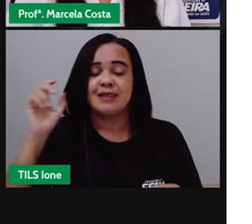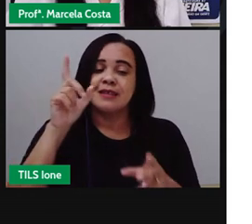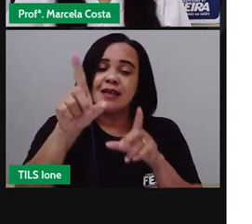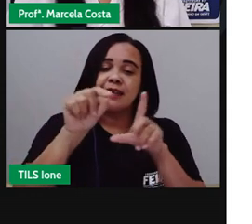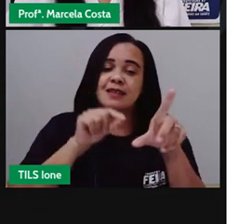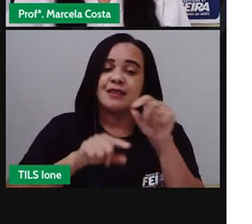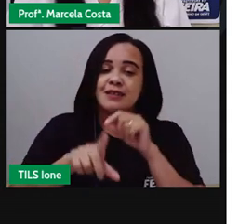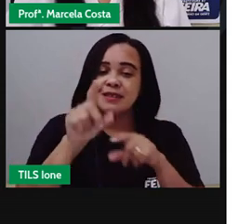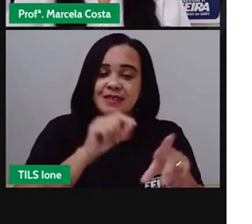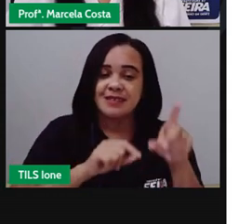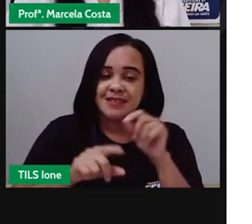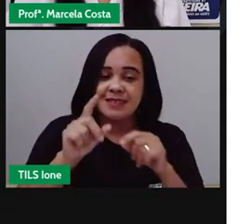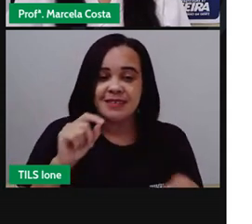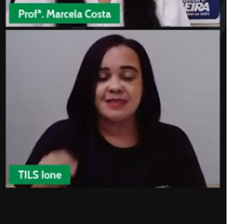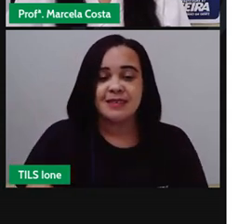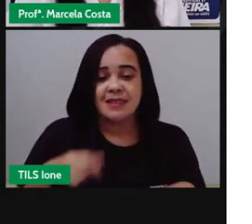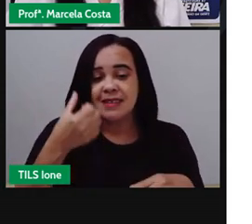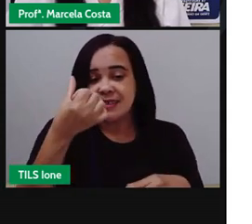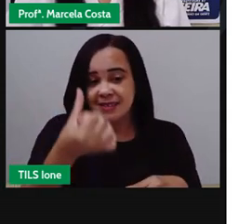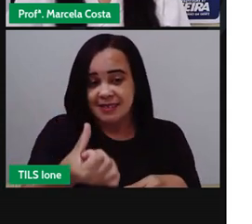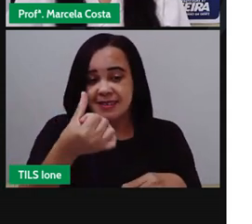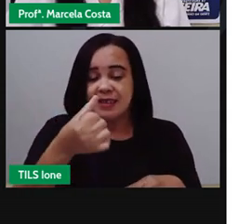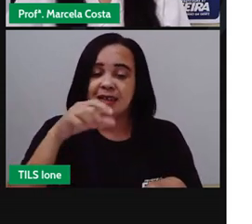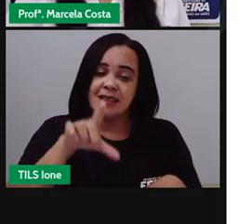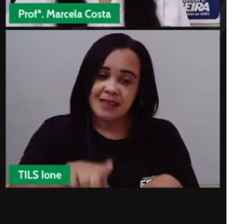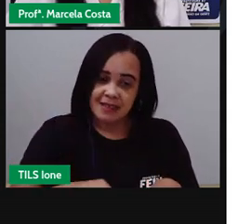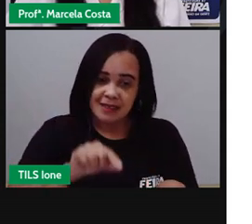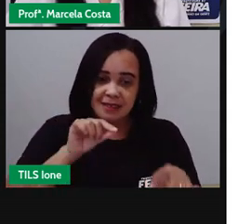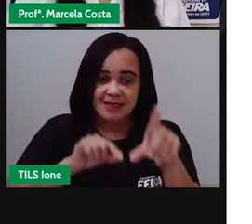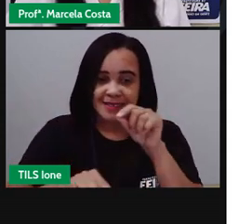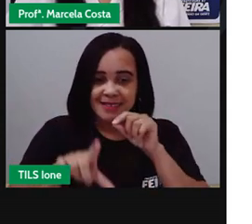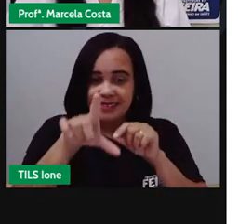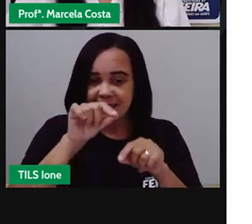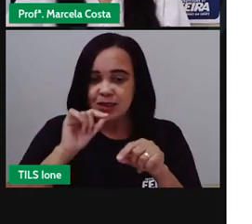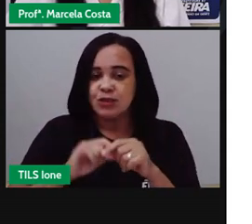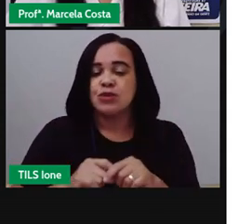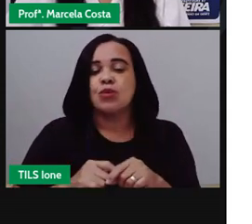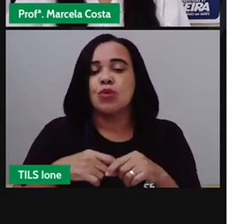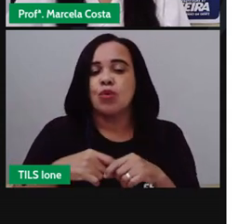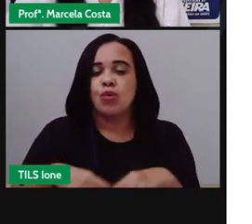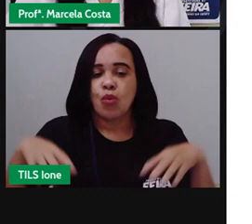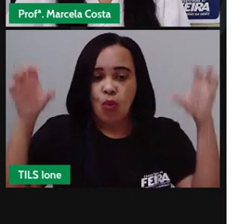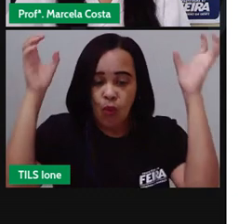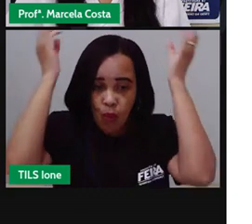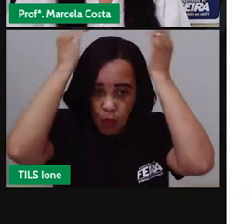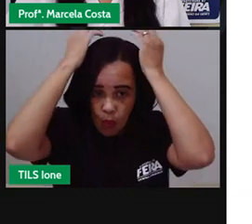escolheram que seis crianças escolheram o urso